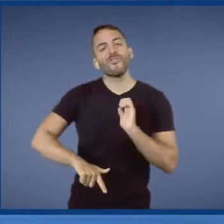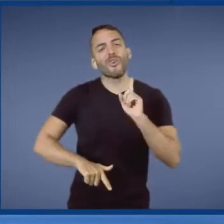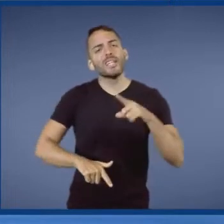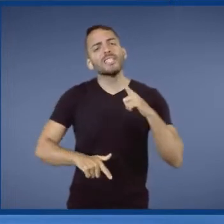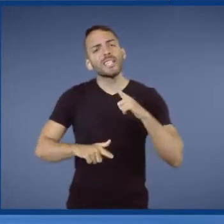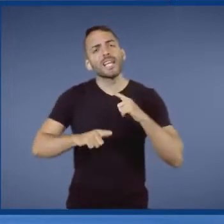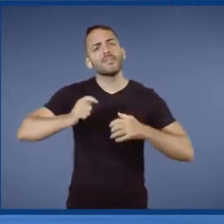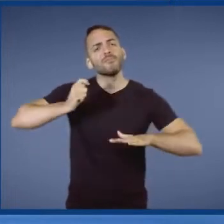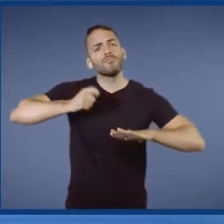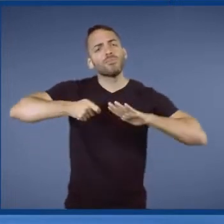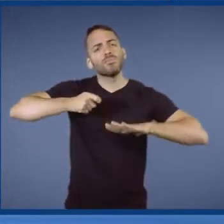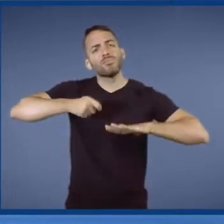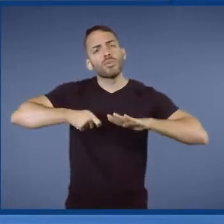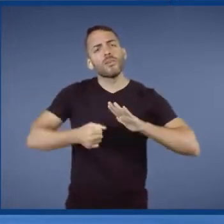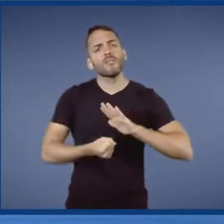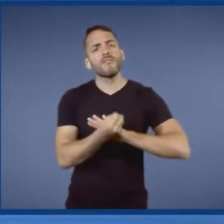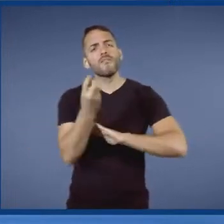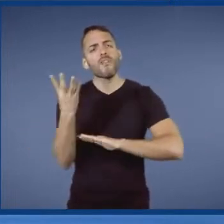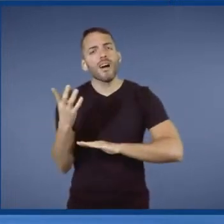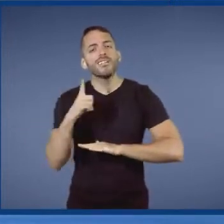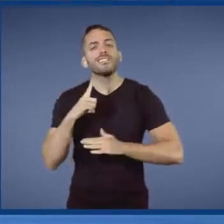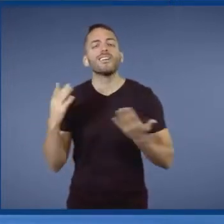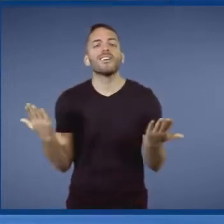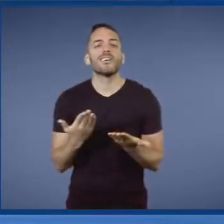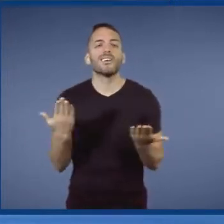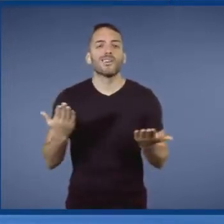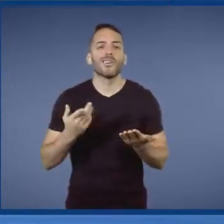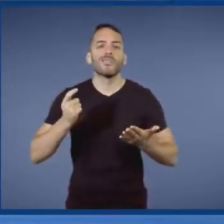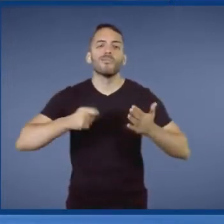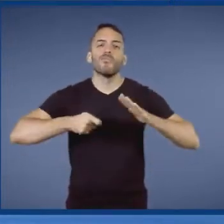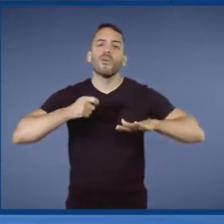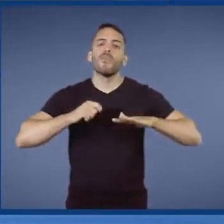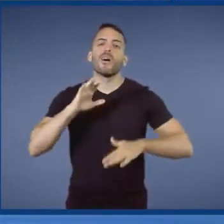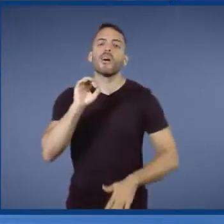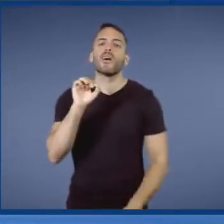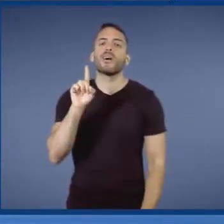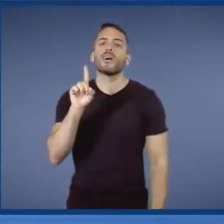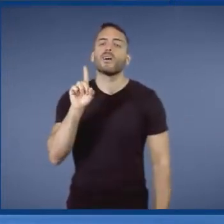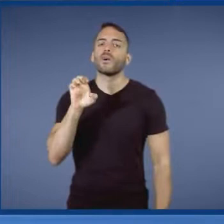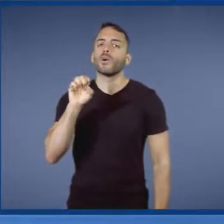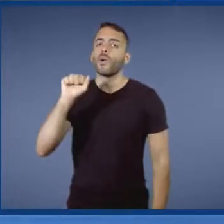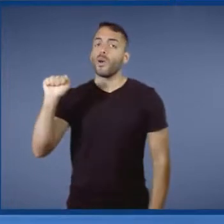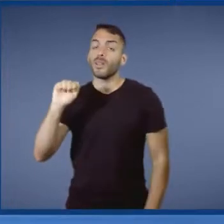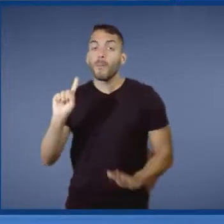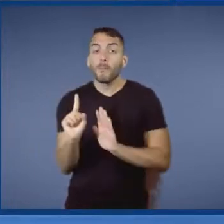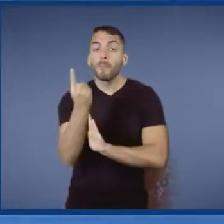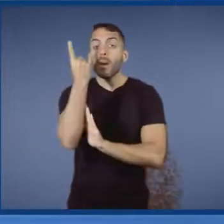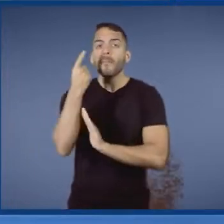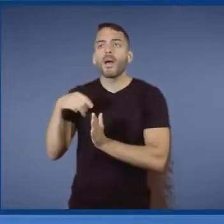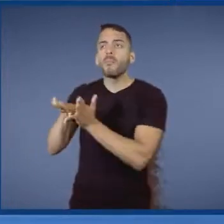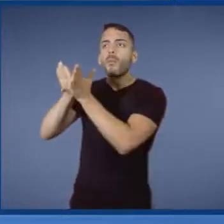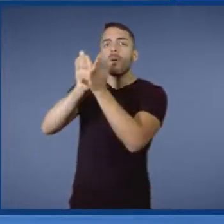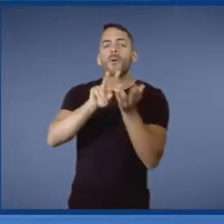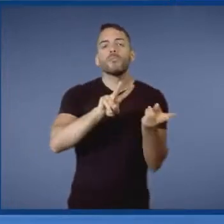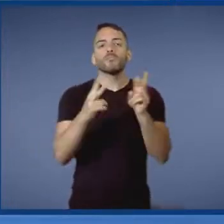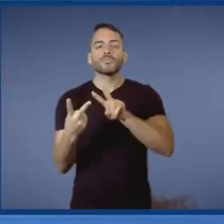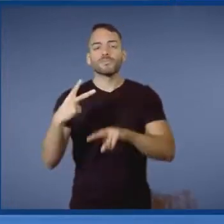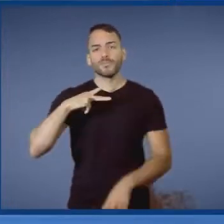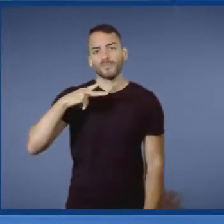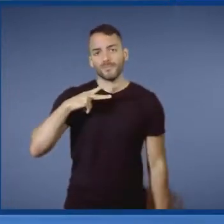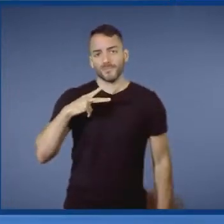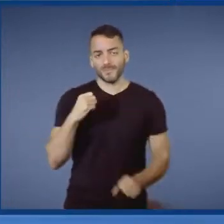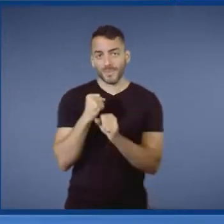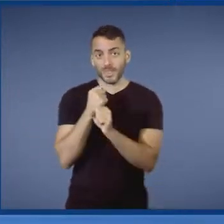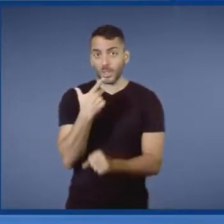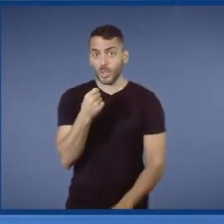leilões, fazendo esse leilão da CODESA. Primeira privatização portuária da nossa história. De 2019